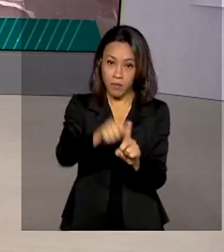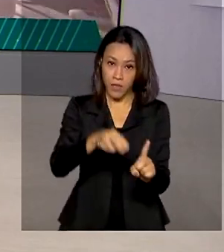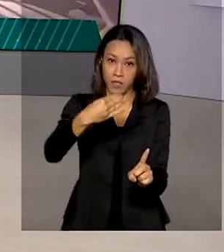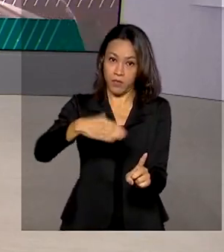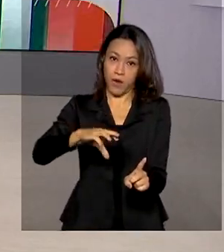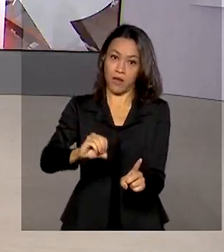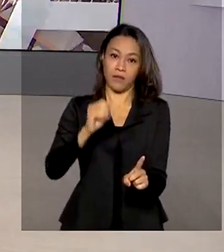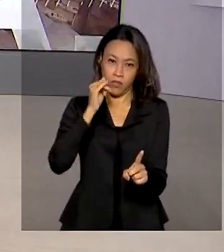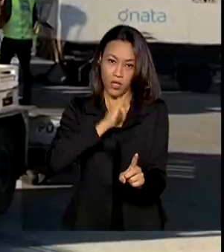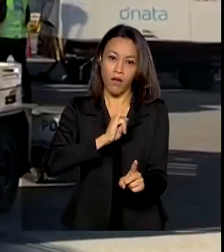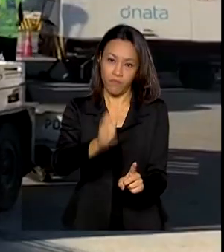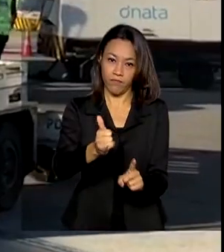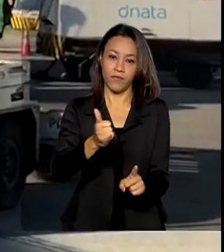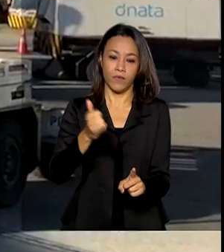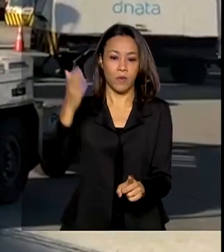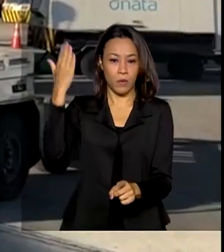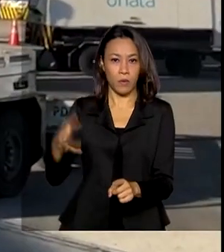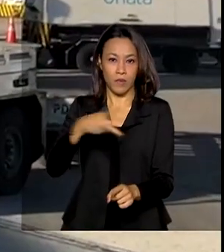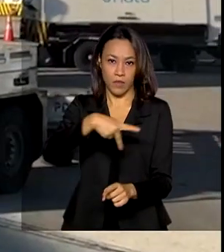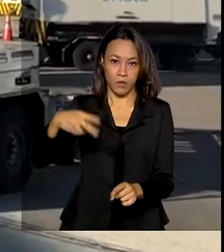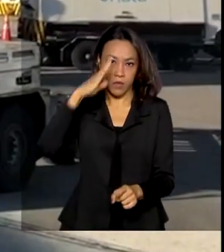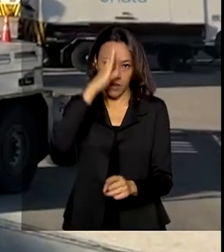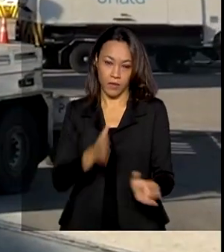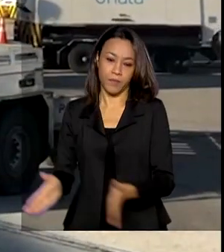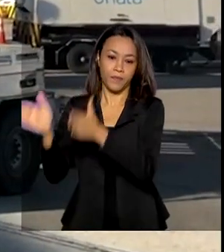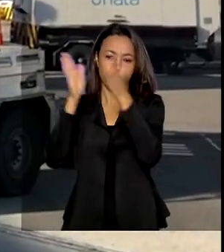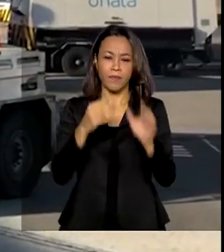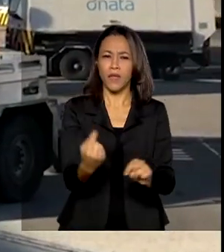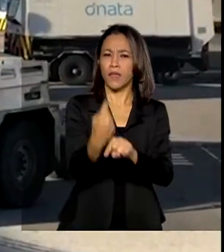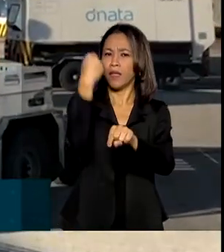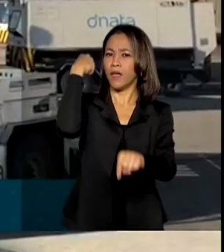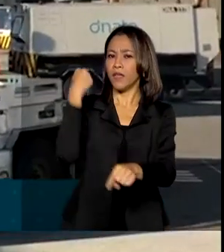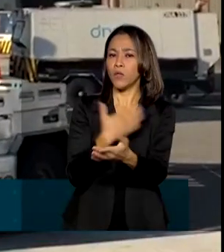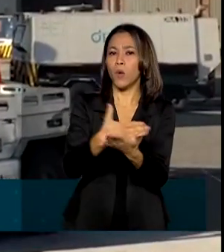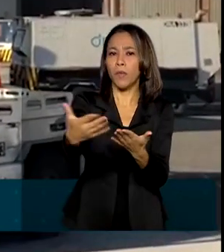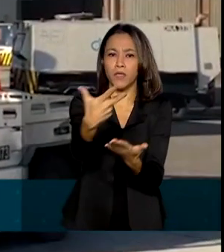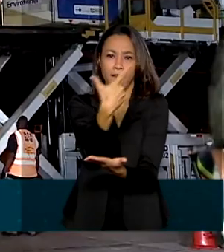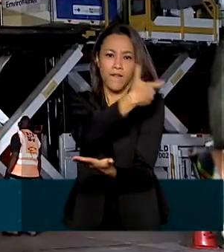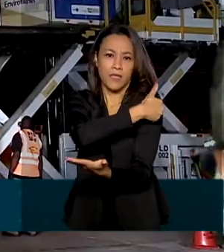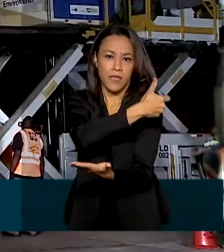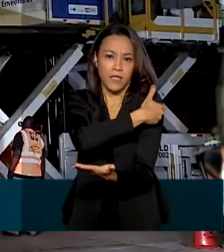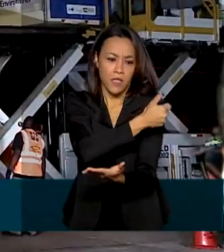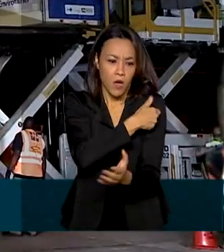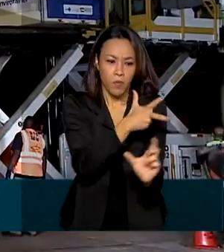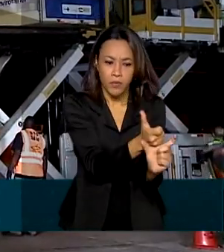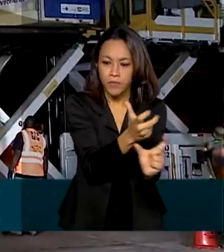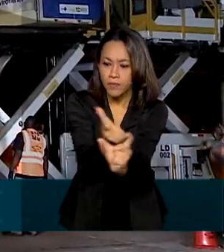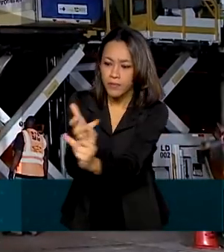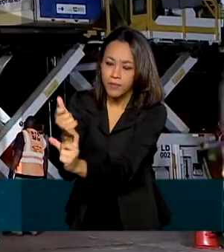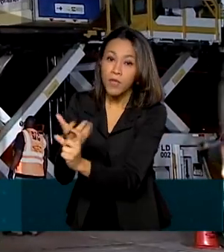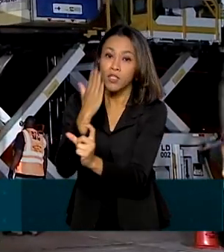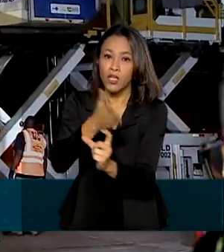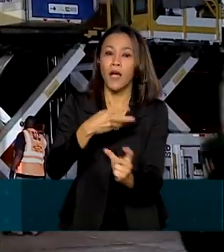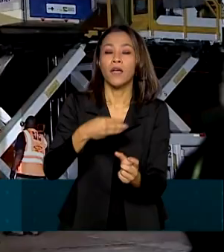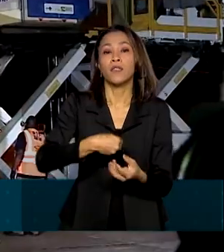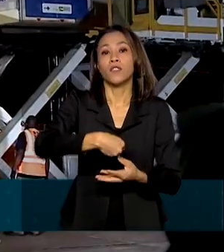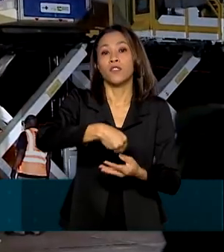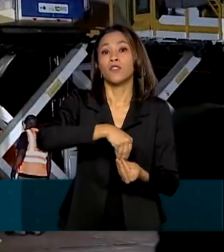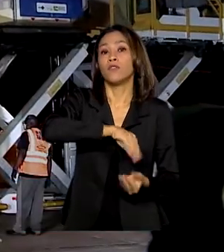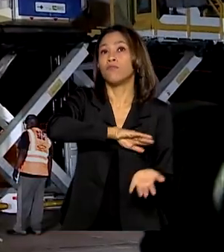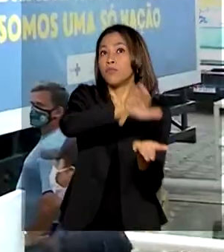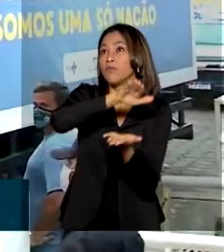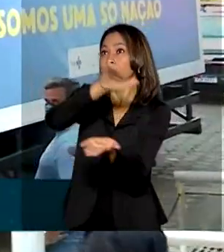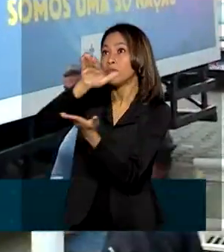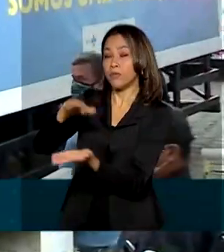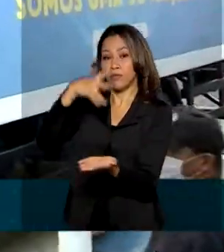segunda-feira. Desde o início da vacinação, o Ministério da Saúde distribuiu aos estados e ao Distrito Federal mais